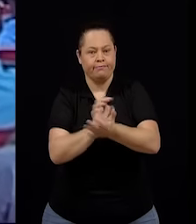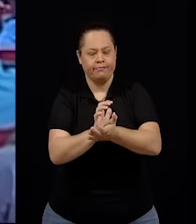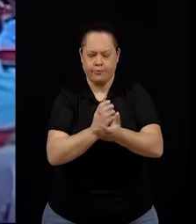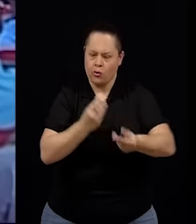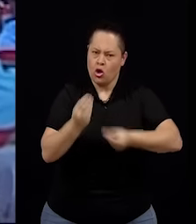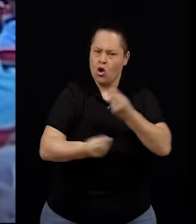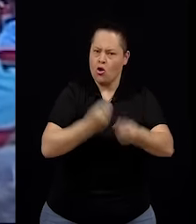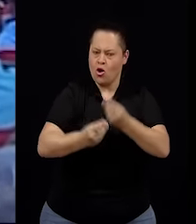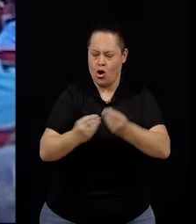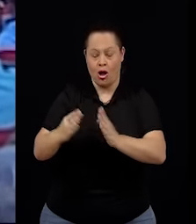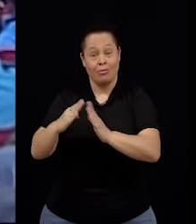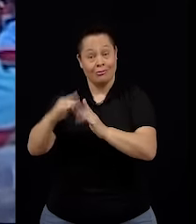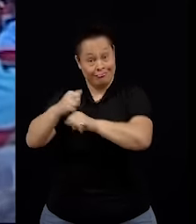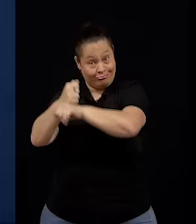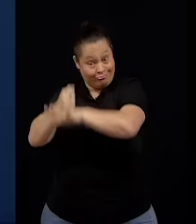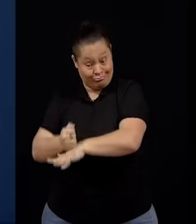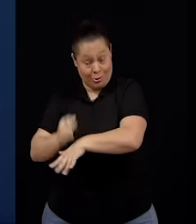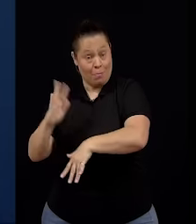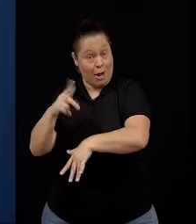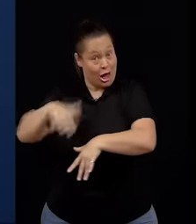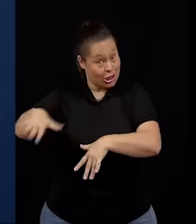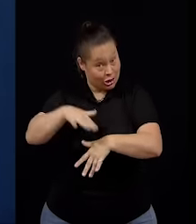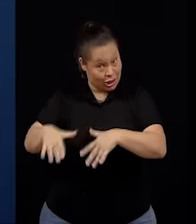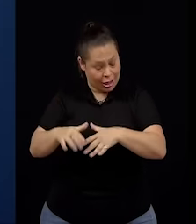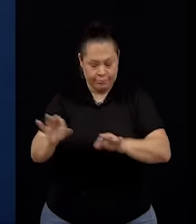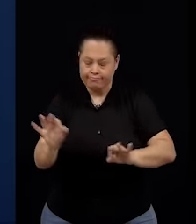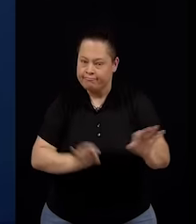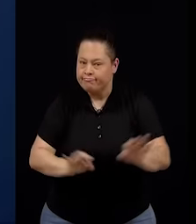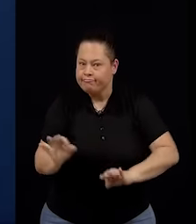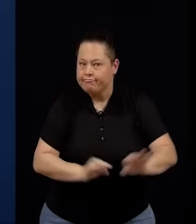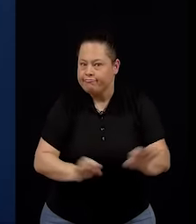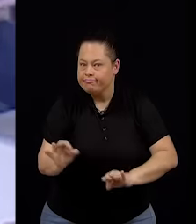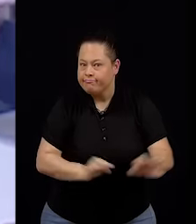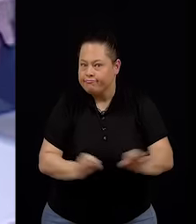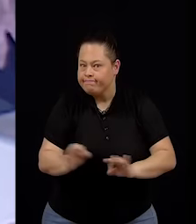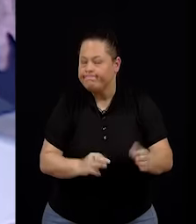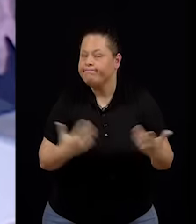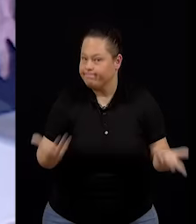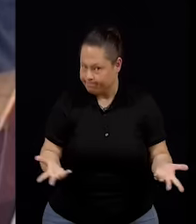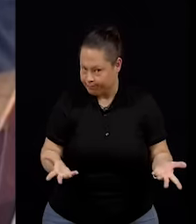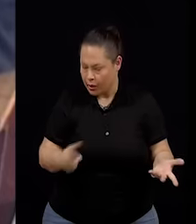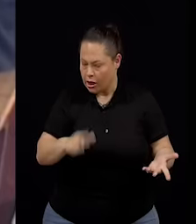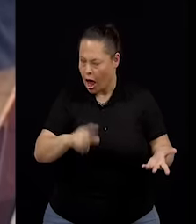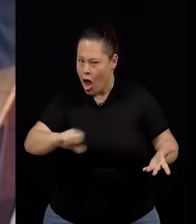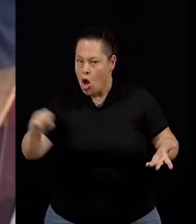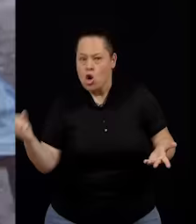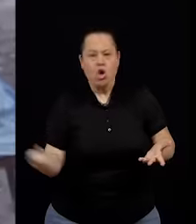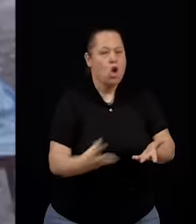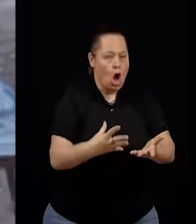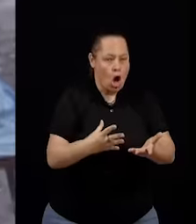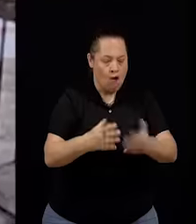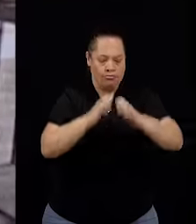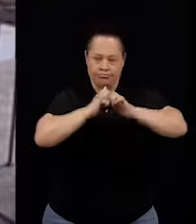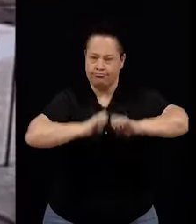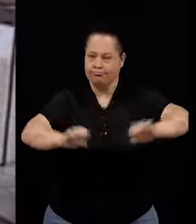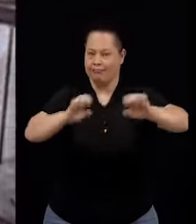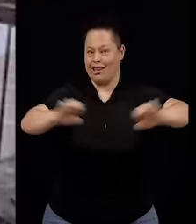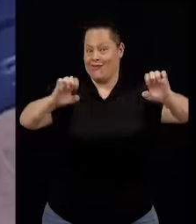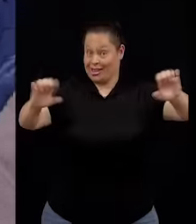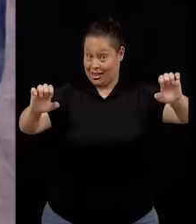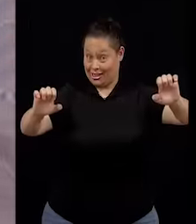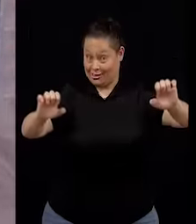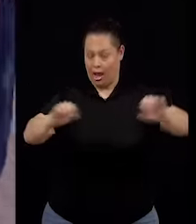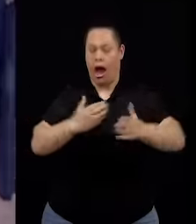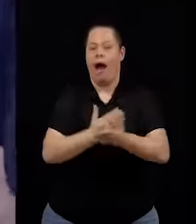Arquidiocese de Belo Horizonte deveria seguir. Com isso, um novo projeto de evangelização é colocado em prática.